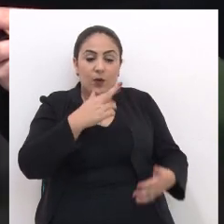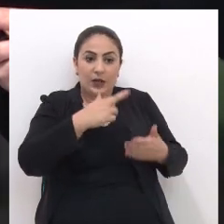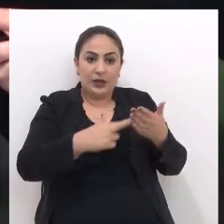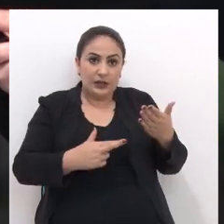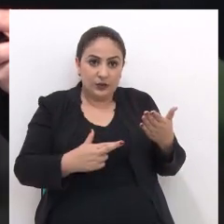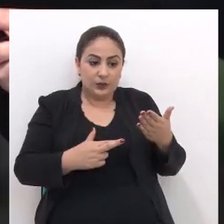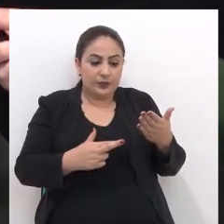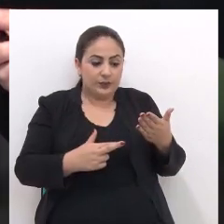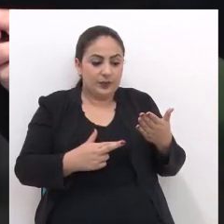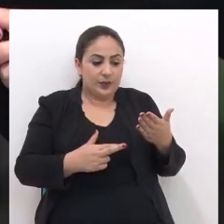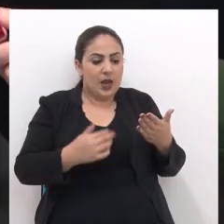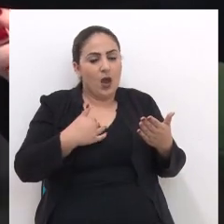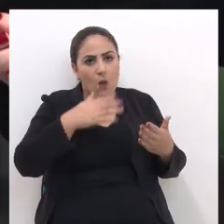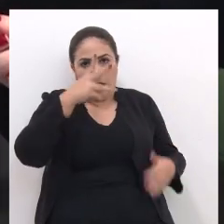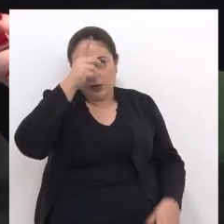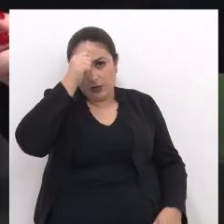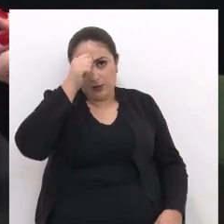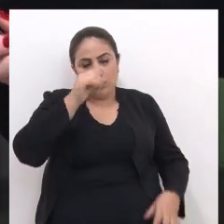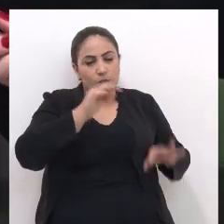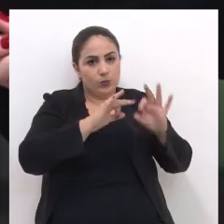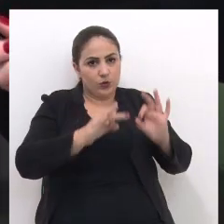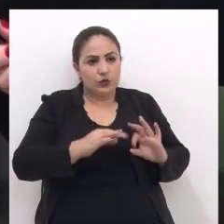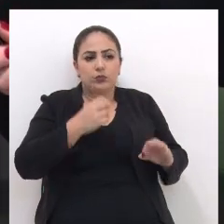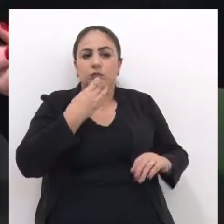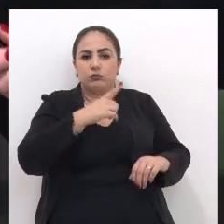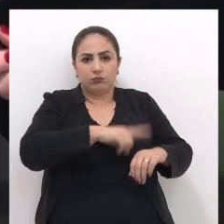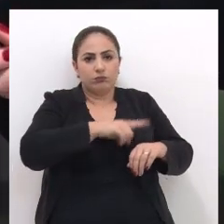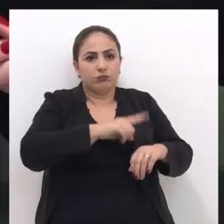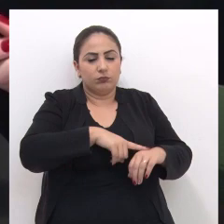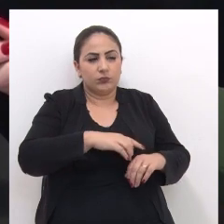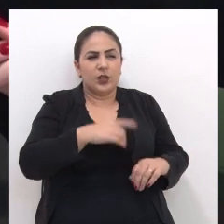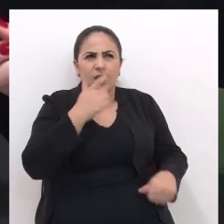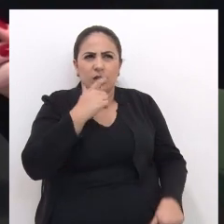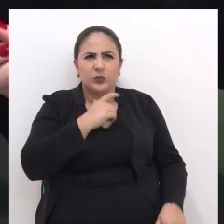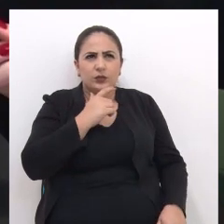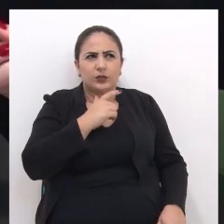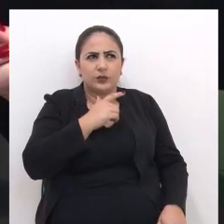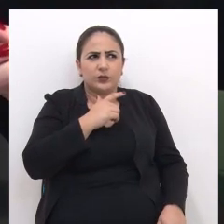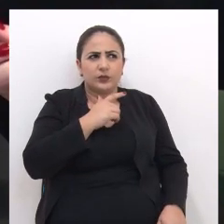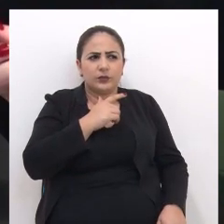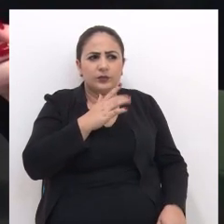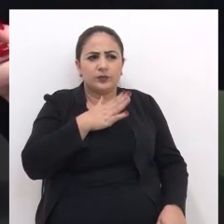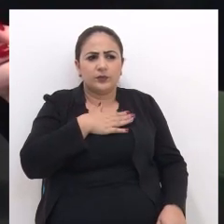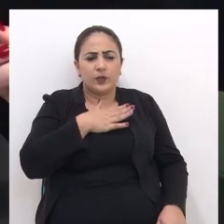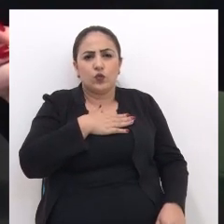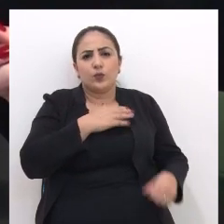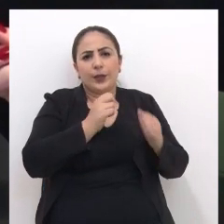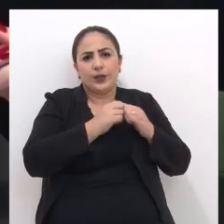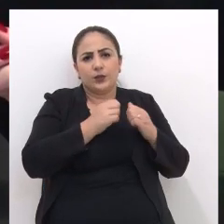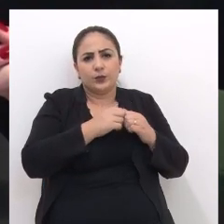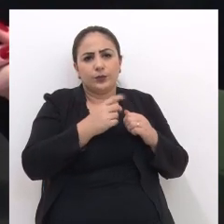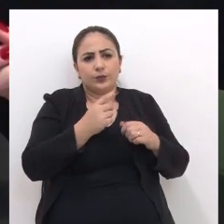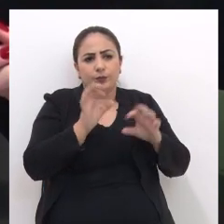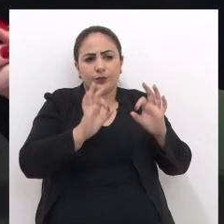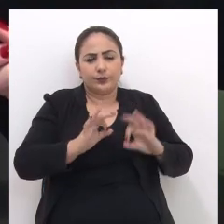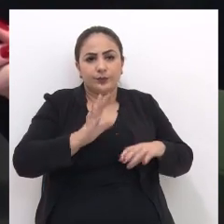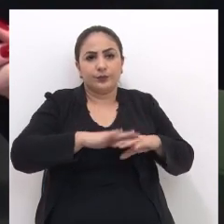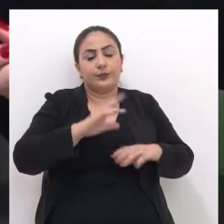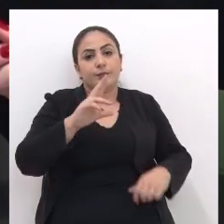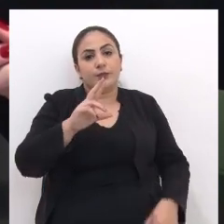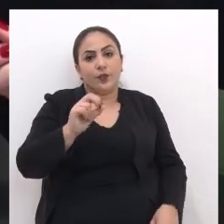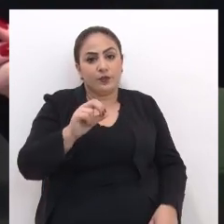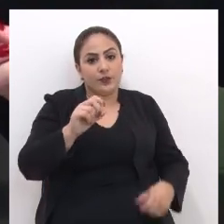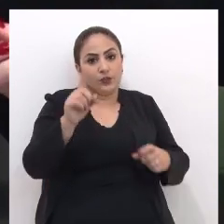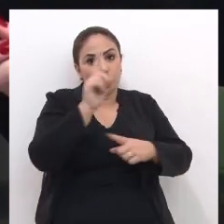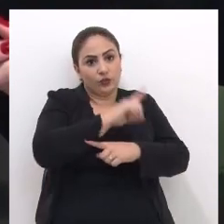Relatoria Eu analisei o projeto Por um bom tempo Se eu não me engano Ficou comigo o projeto Por mais de 20